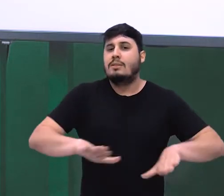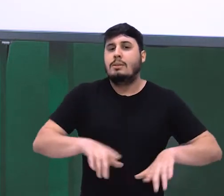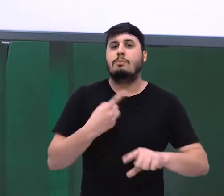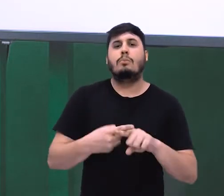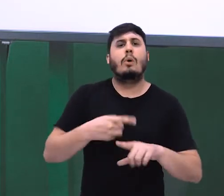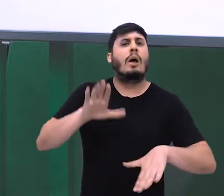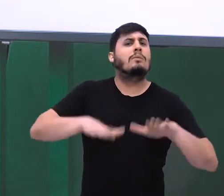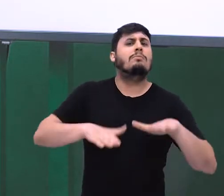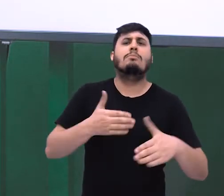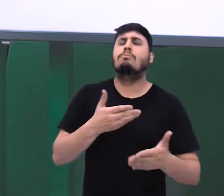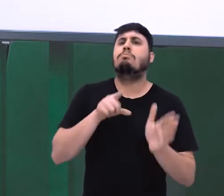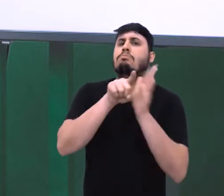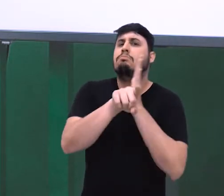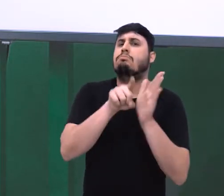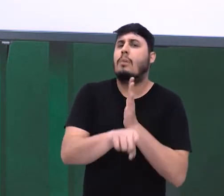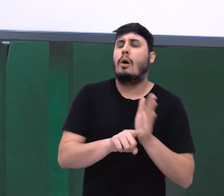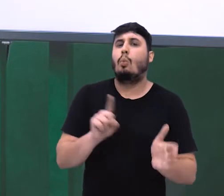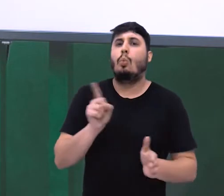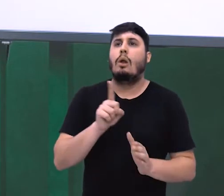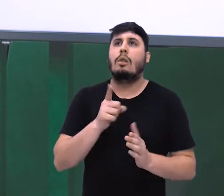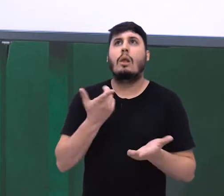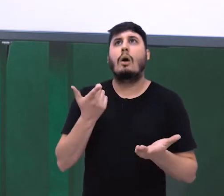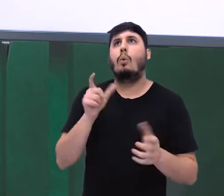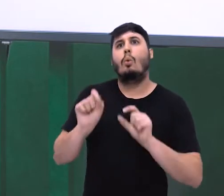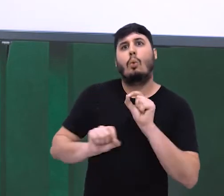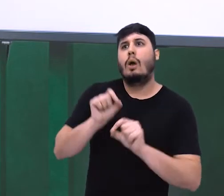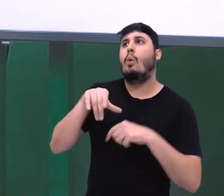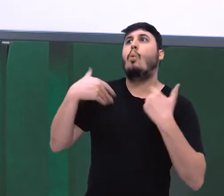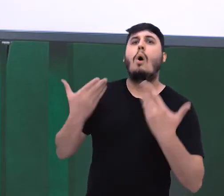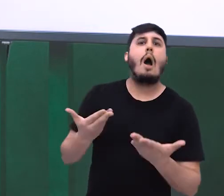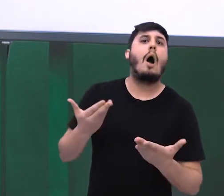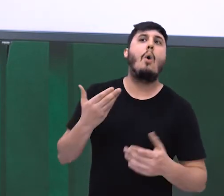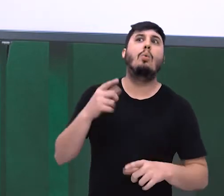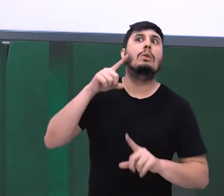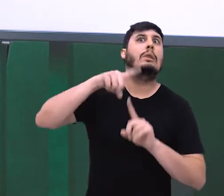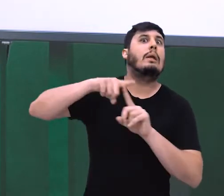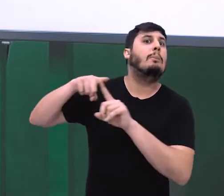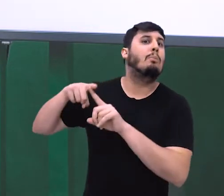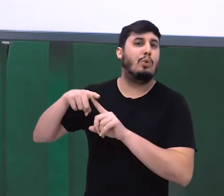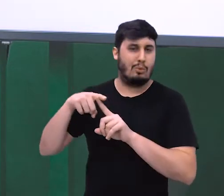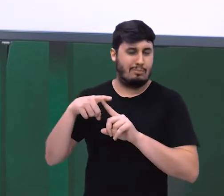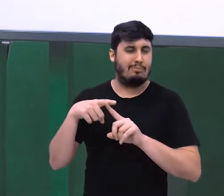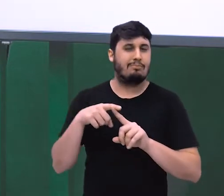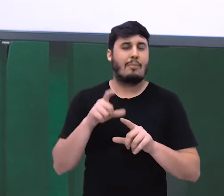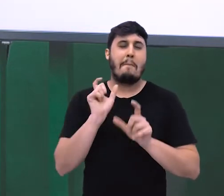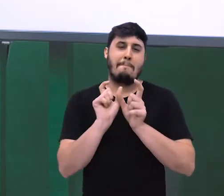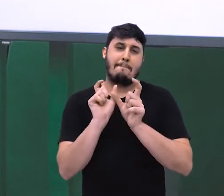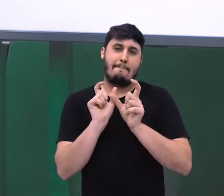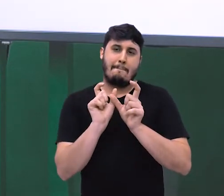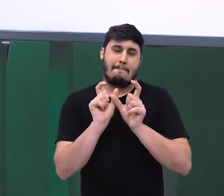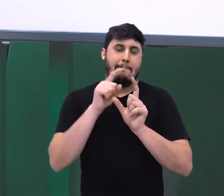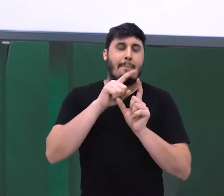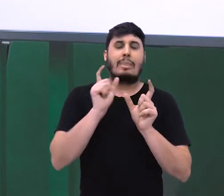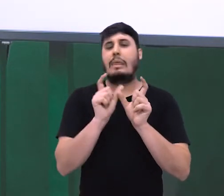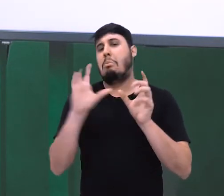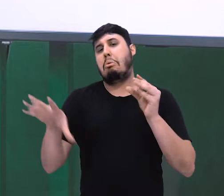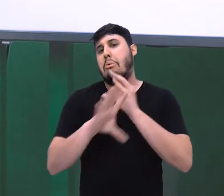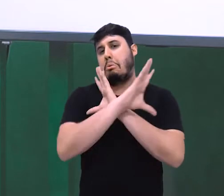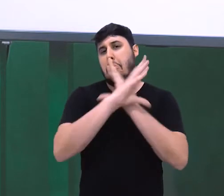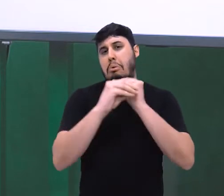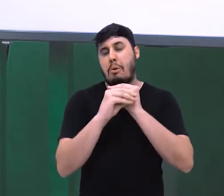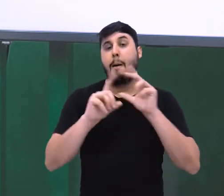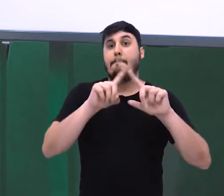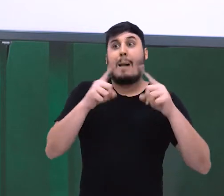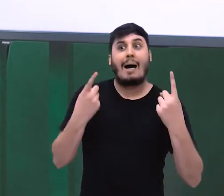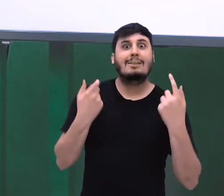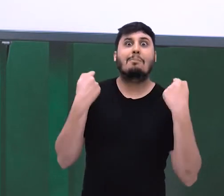é a classificação daquela conjunção. Mas ele pede que você dê conta da interpretação, que